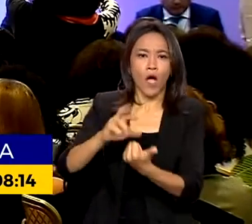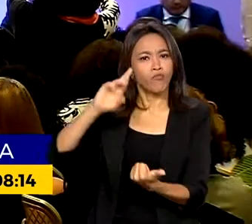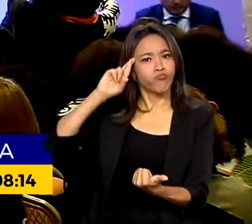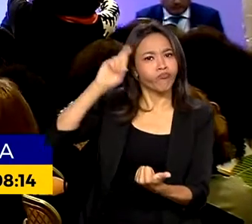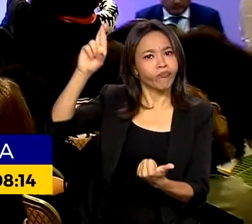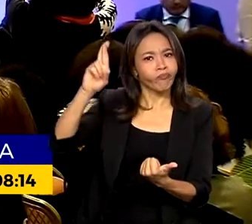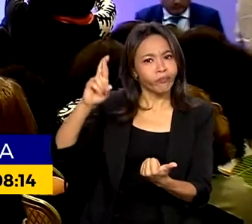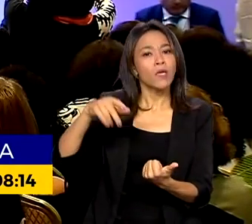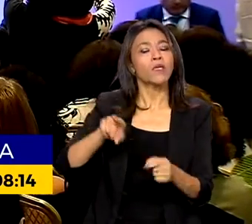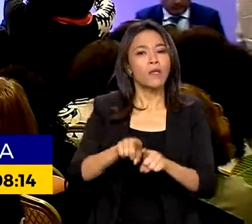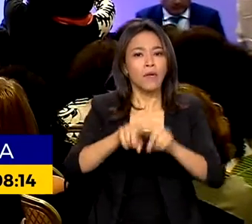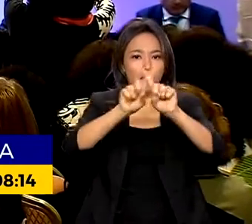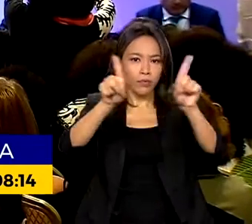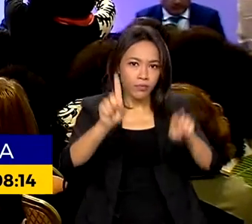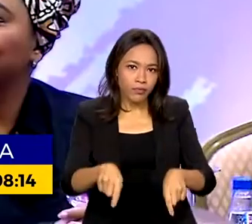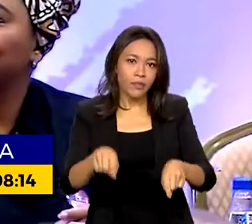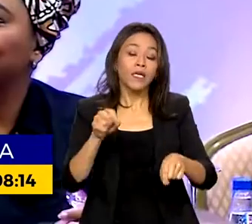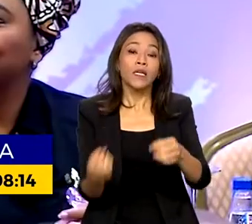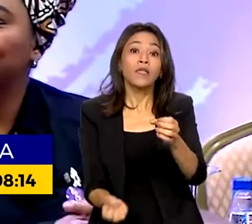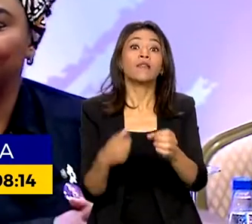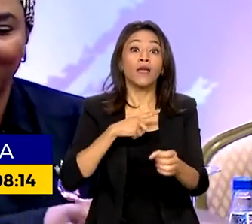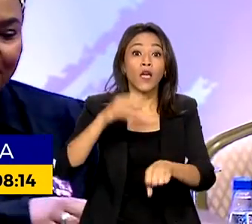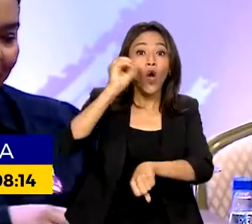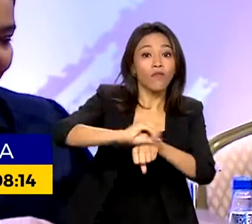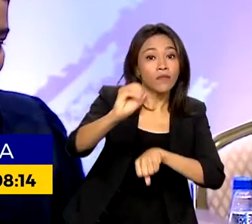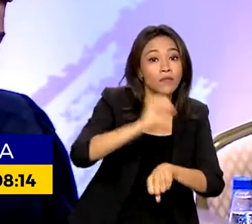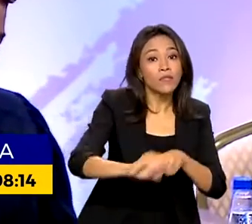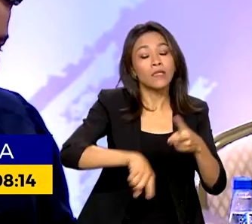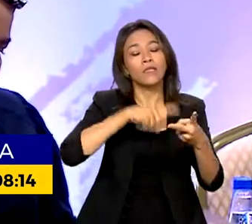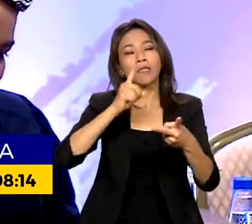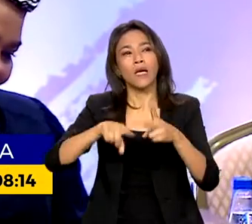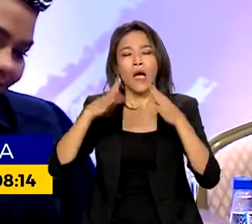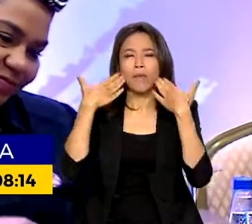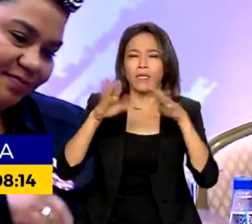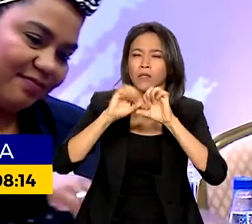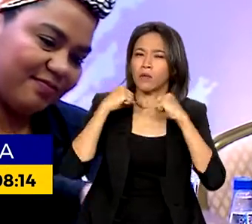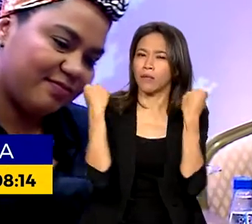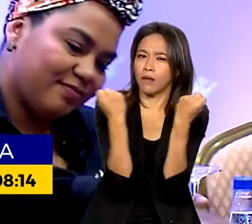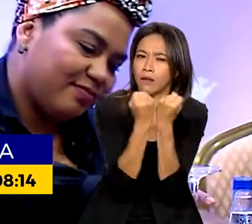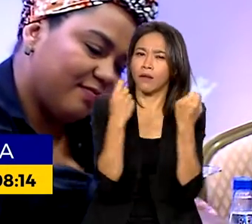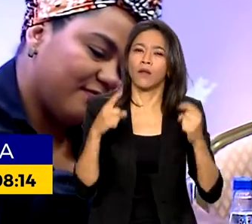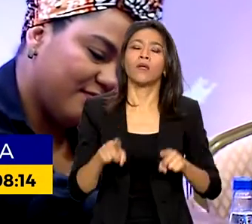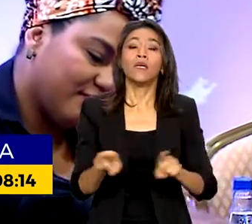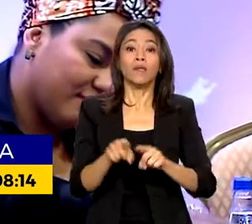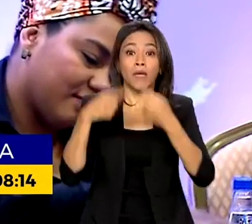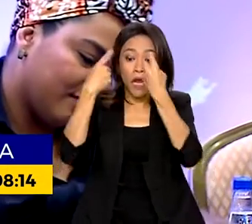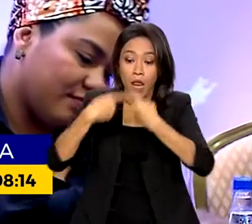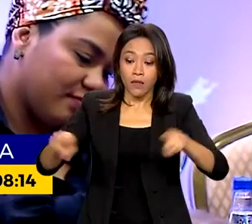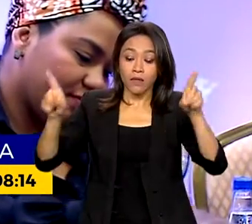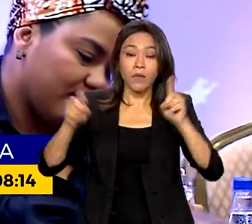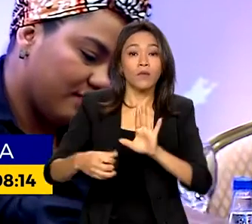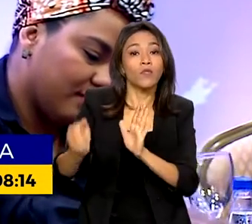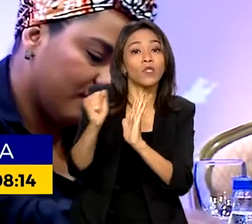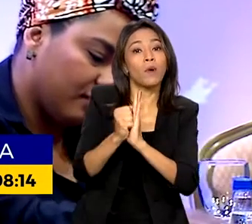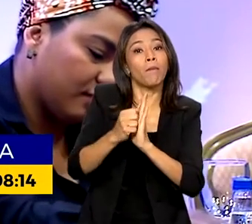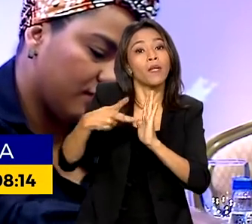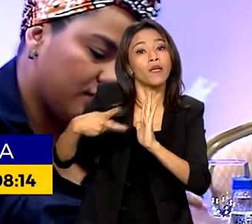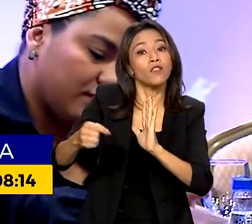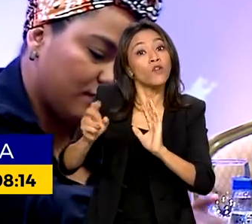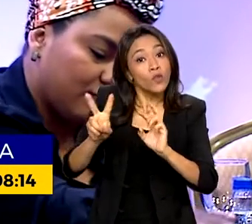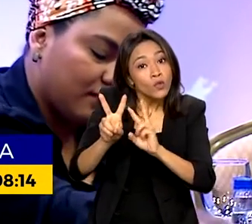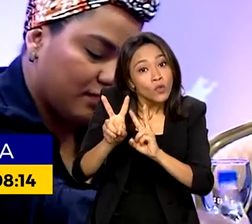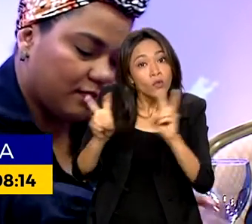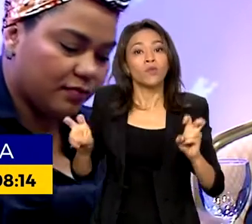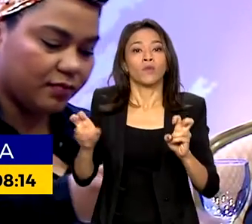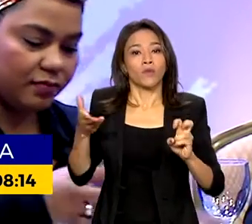que inclui a realização de oficinas e seminários e o lançamento de um aplicativo sobre o tema. Nós só